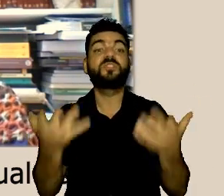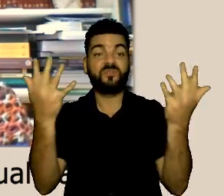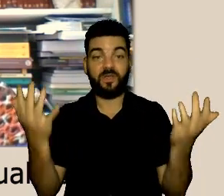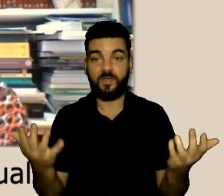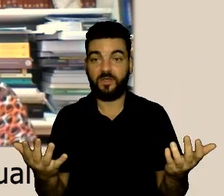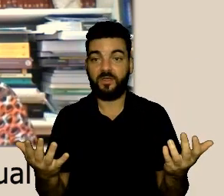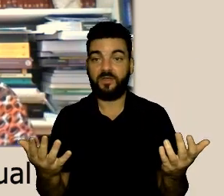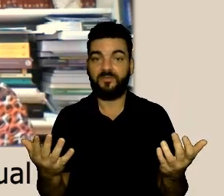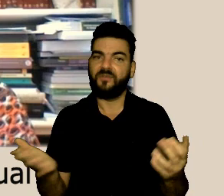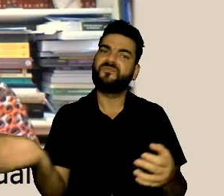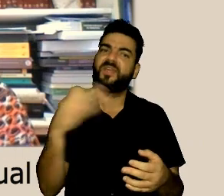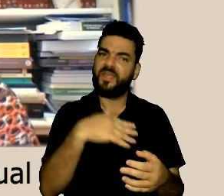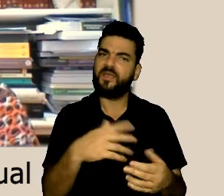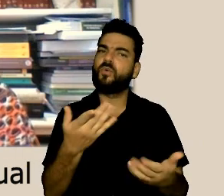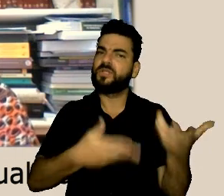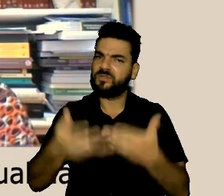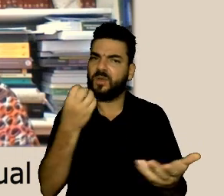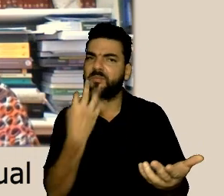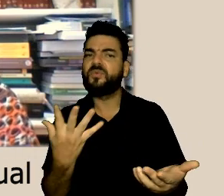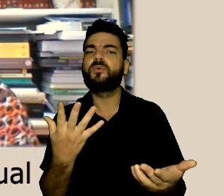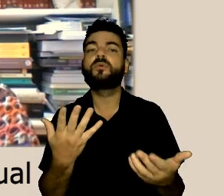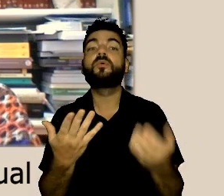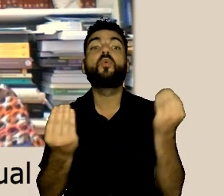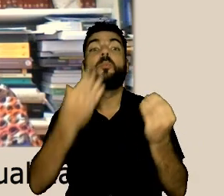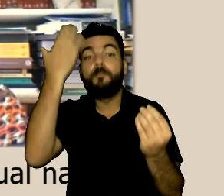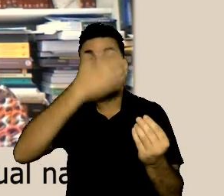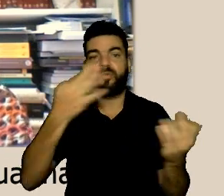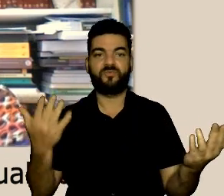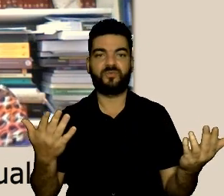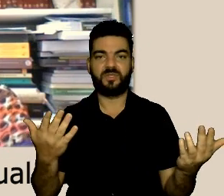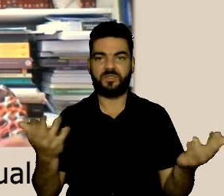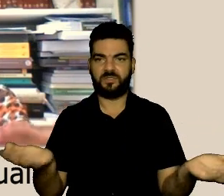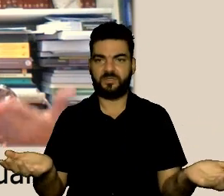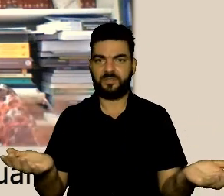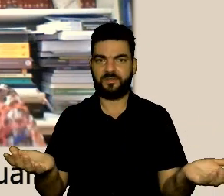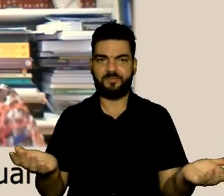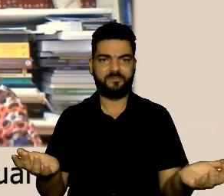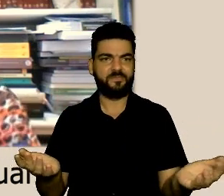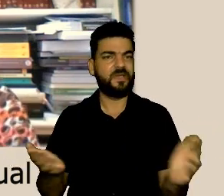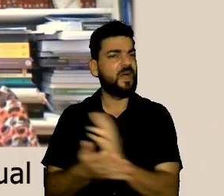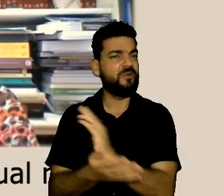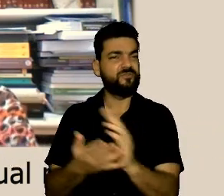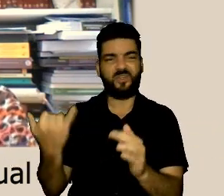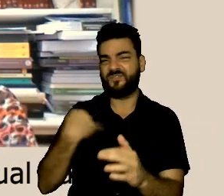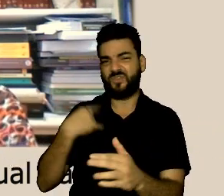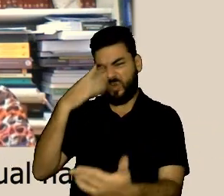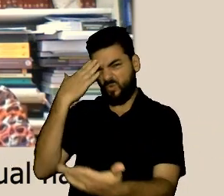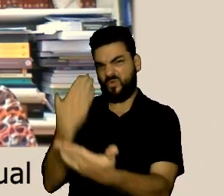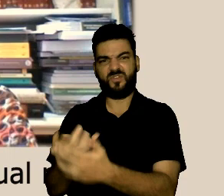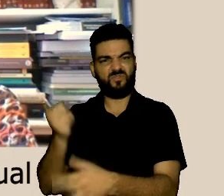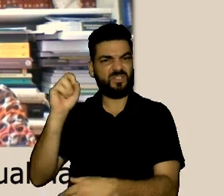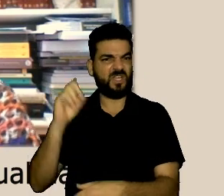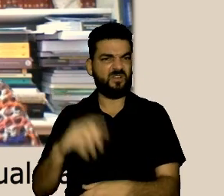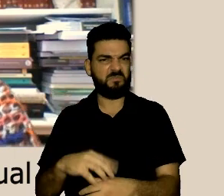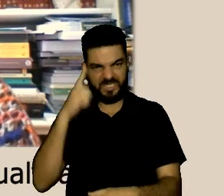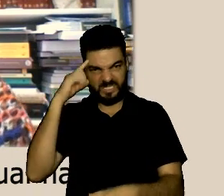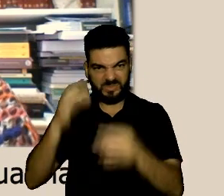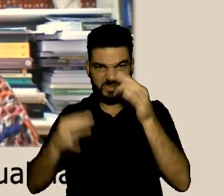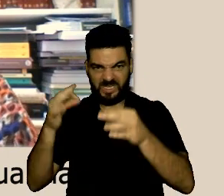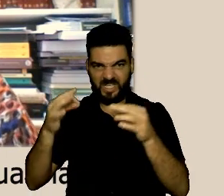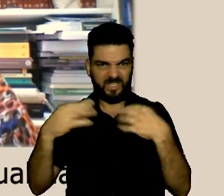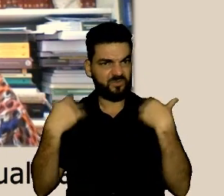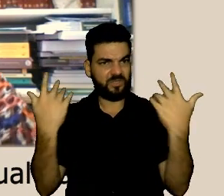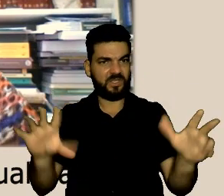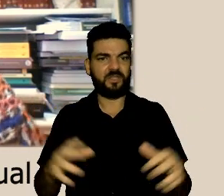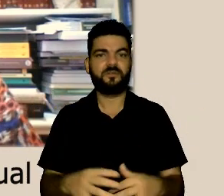estimular uma pessoa ou dizer vamos a conciliação é boa a pessoa diz mas eu não confio nem